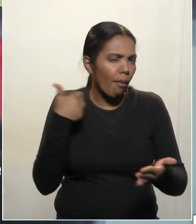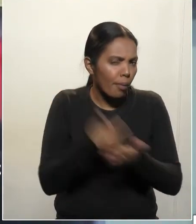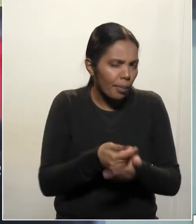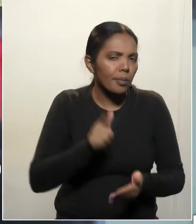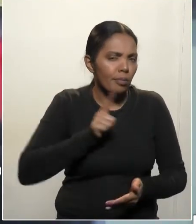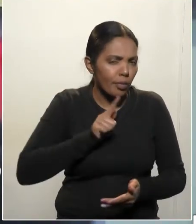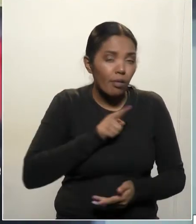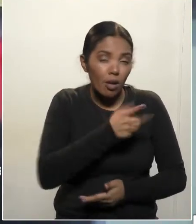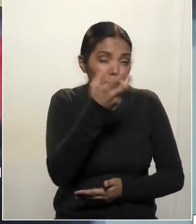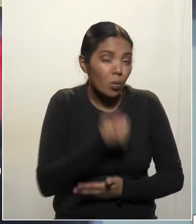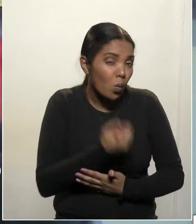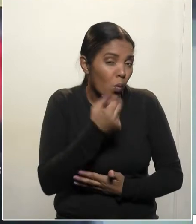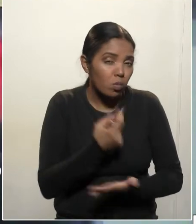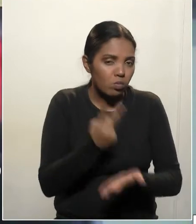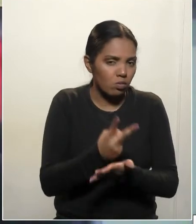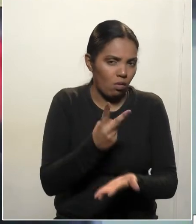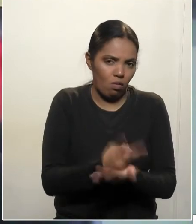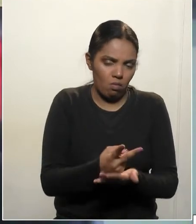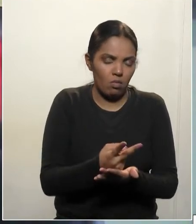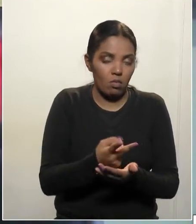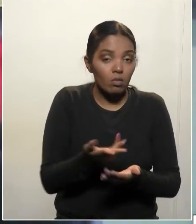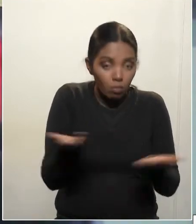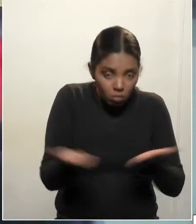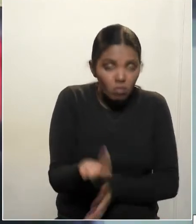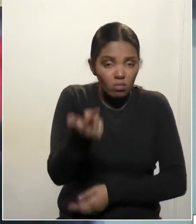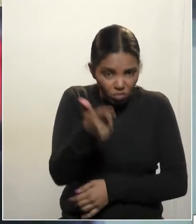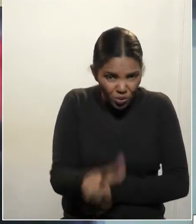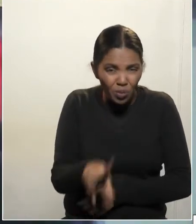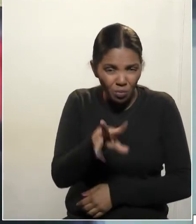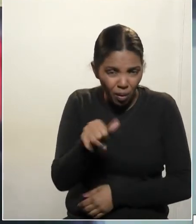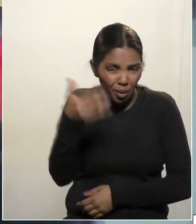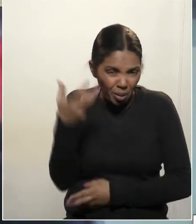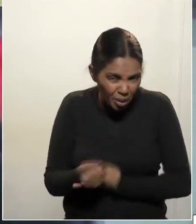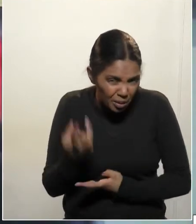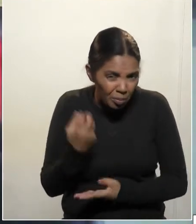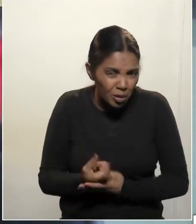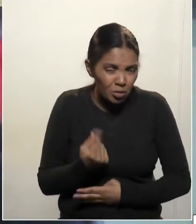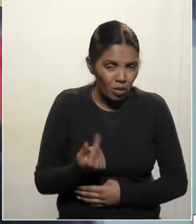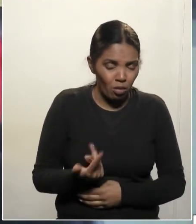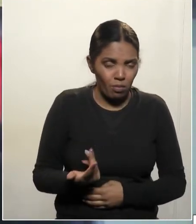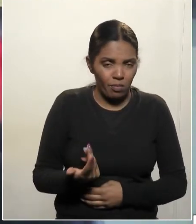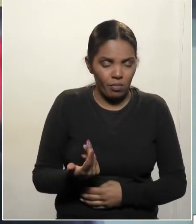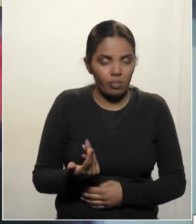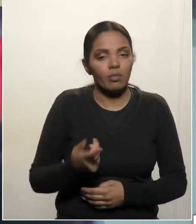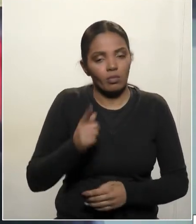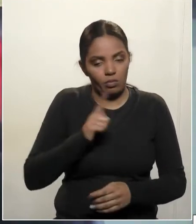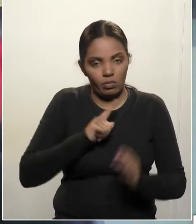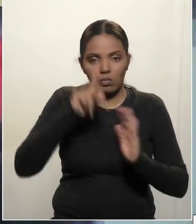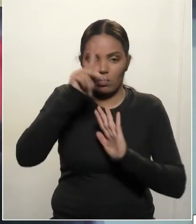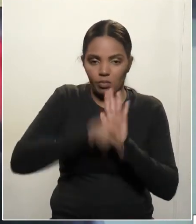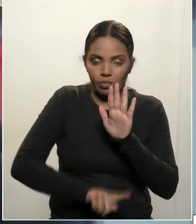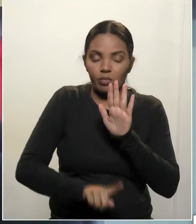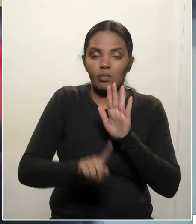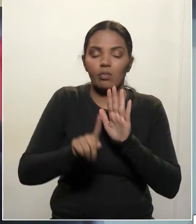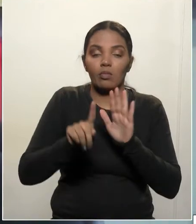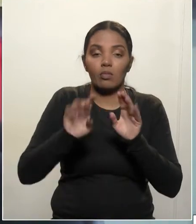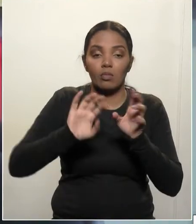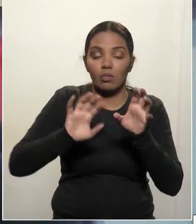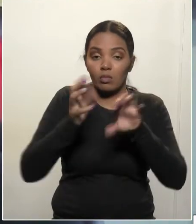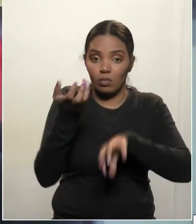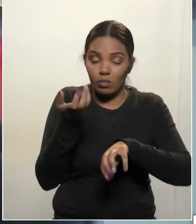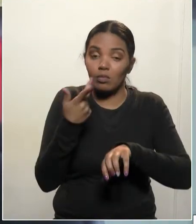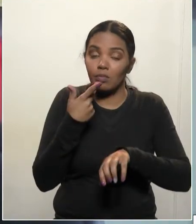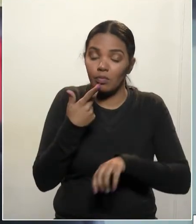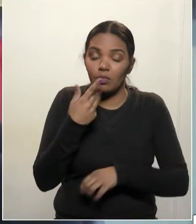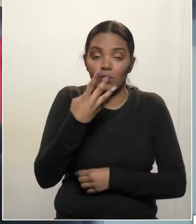sempre tiveram lucro, e que agora, mais uma vez, terão. Até porque há um projeto no Congresso Nacional de se fazer um aporte